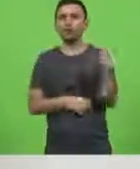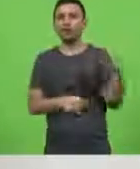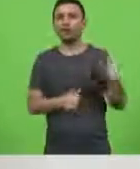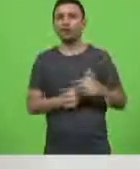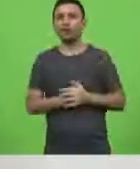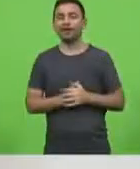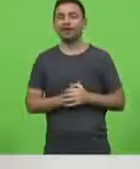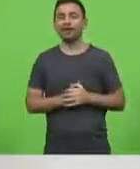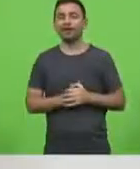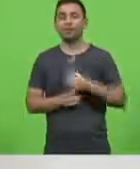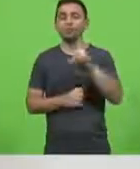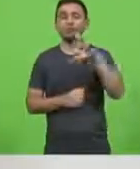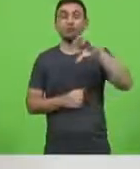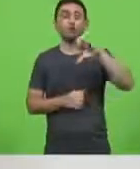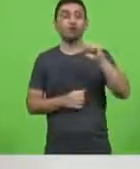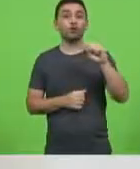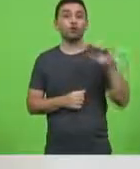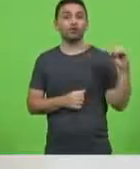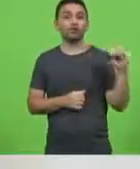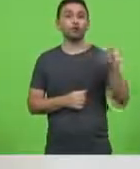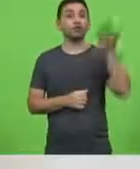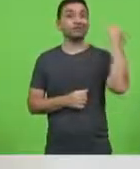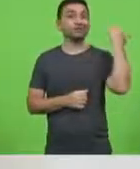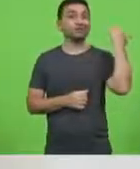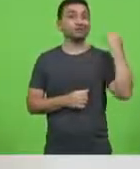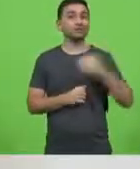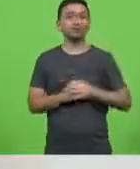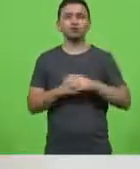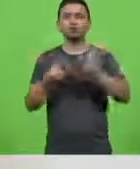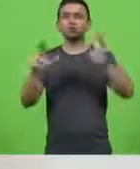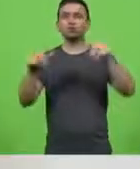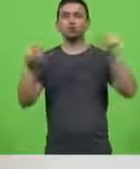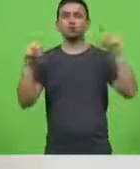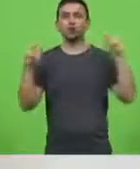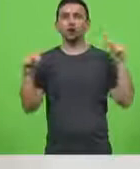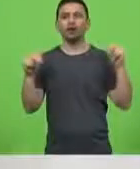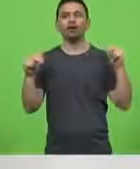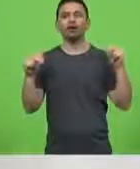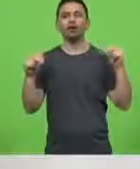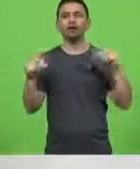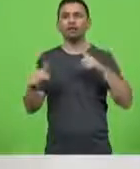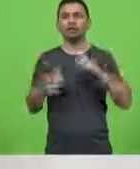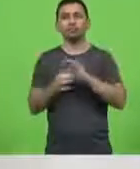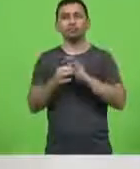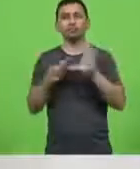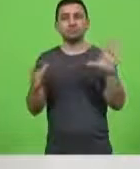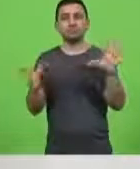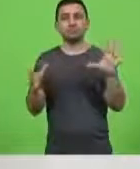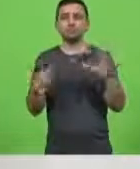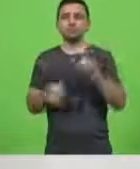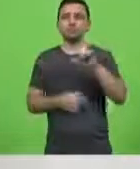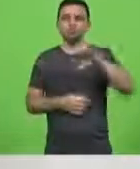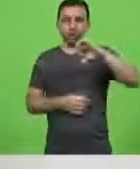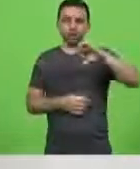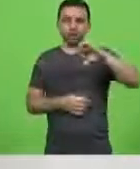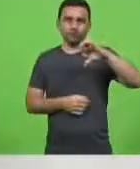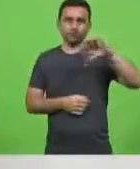1980 aconteceu e nunca houve uma concessão em 1998